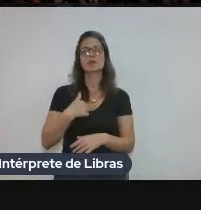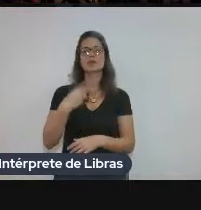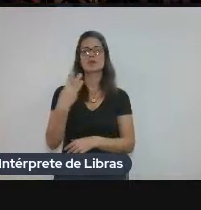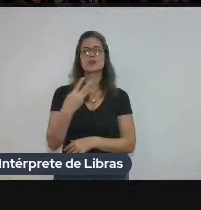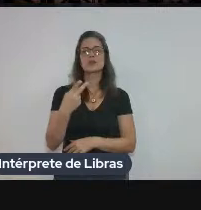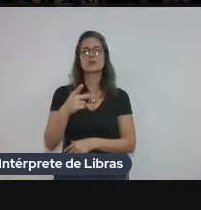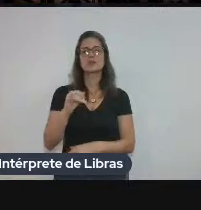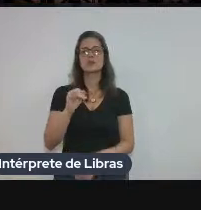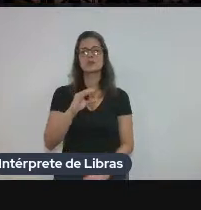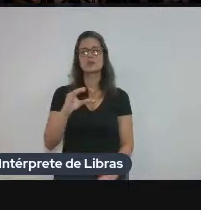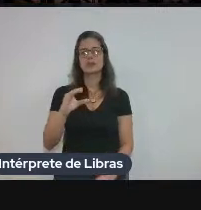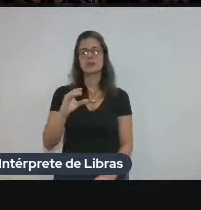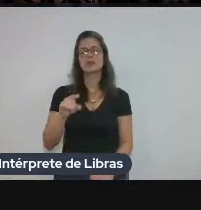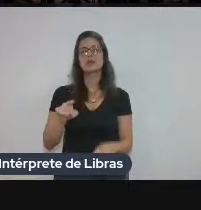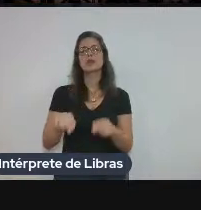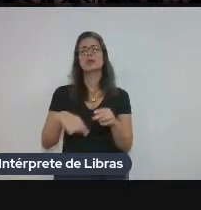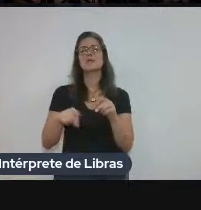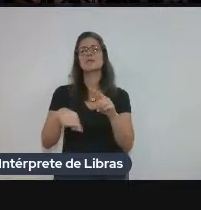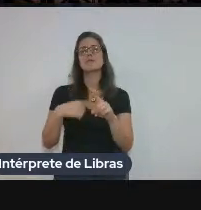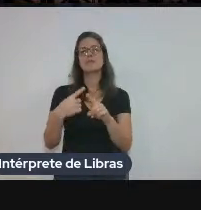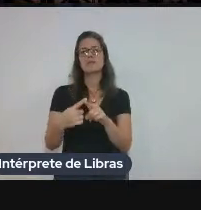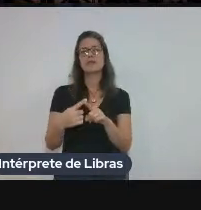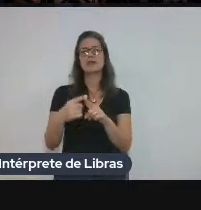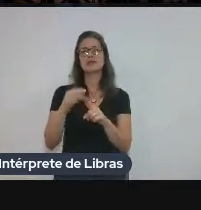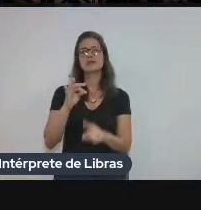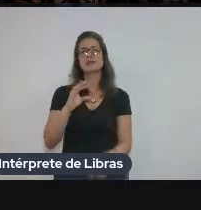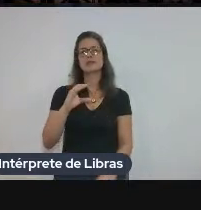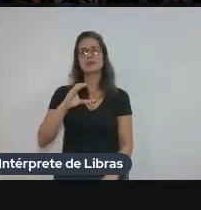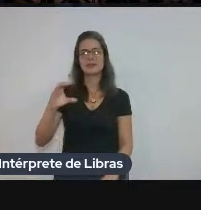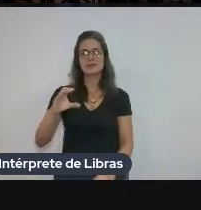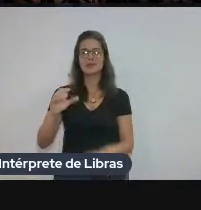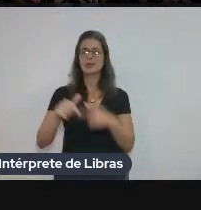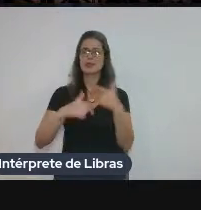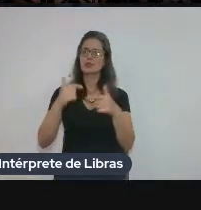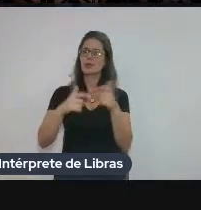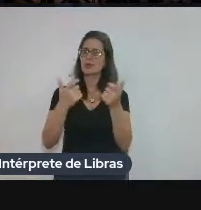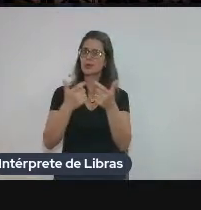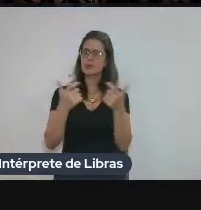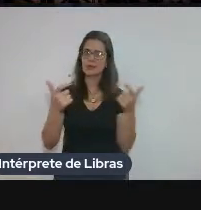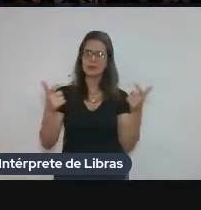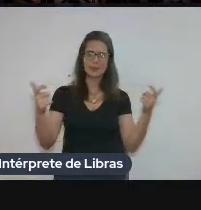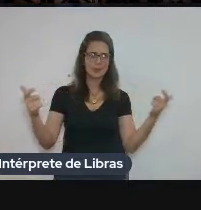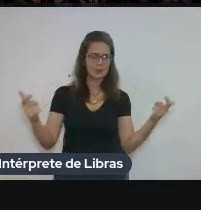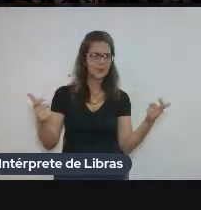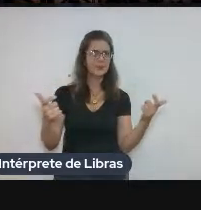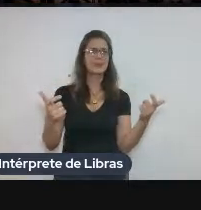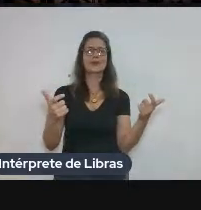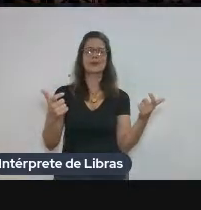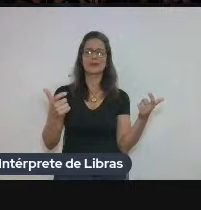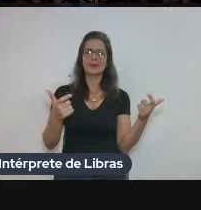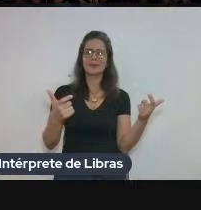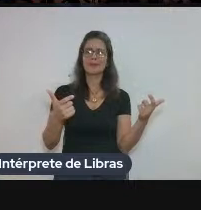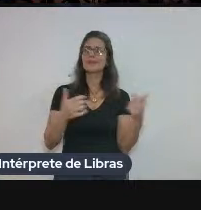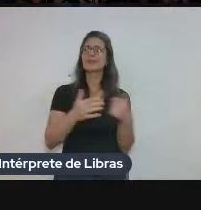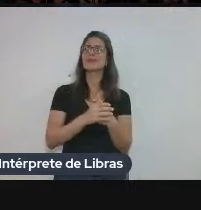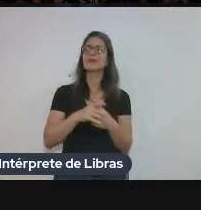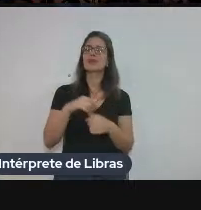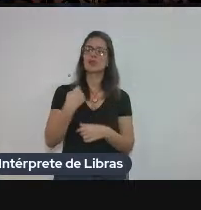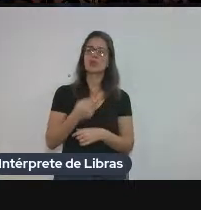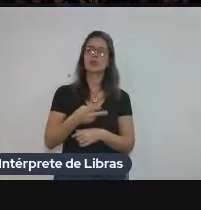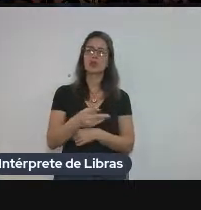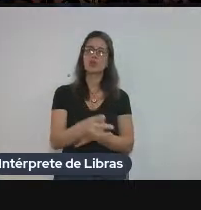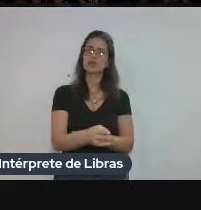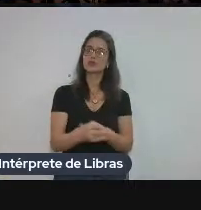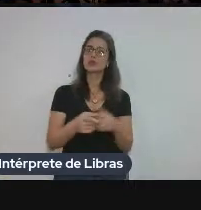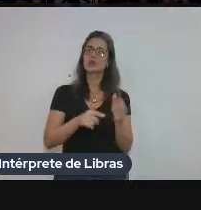PCC, e o trabalho se ampliou de uma forma enorme que eu nem esperava que iria, e a gente continua